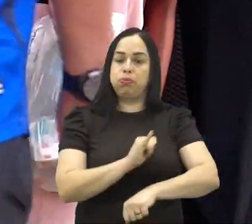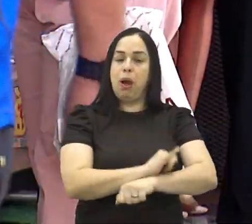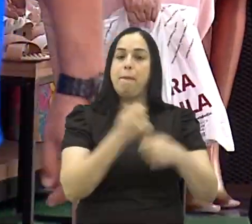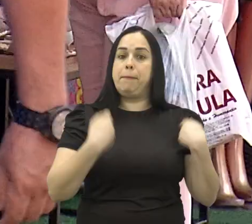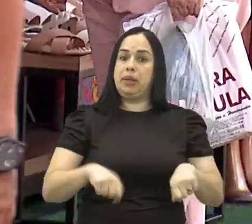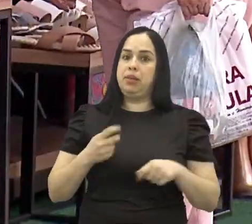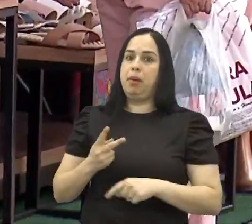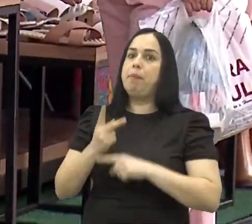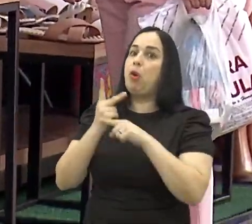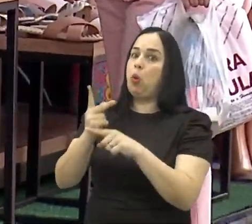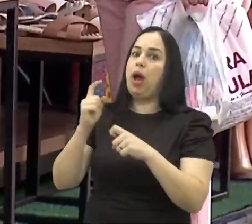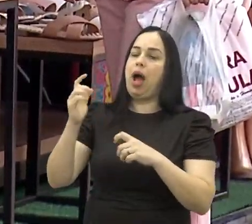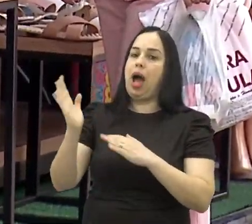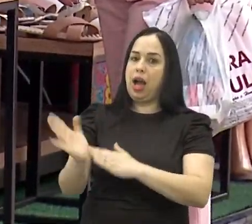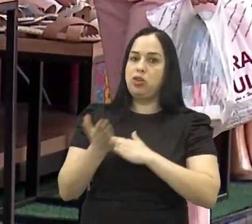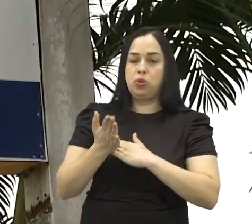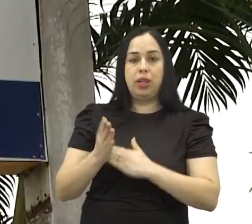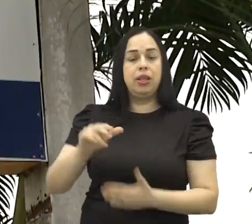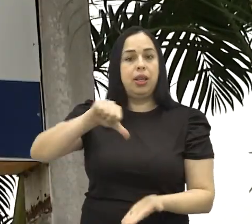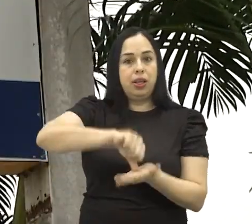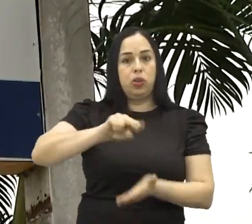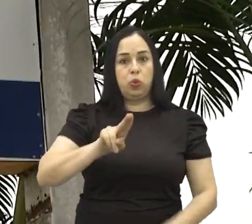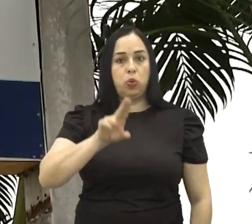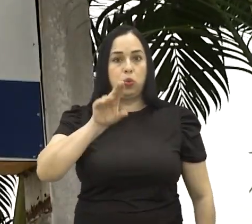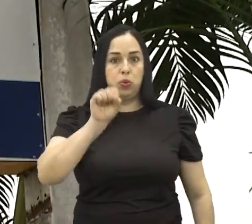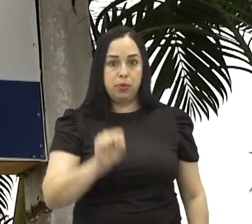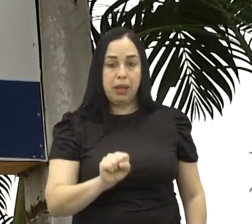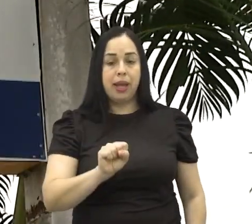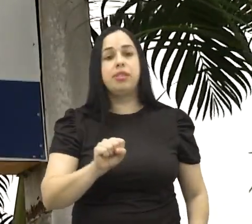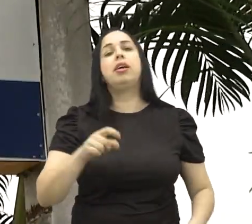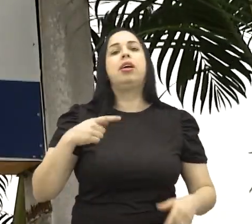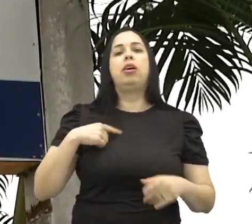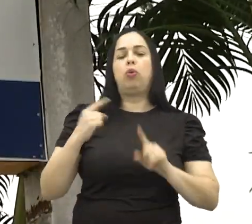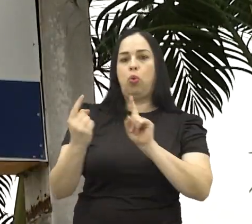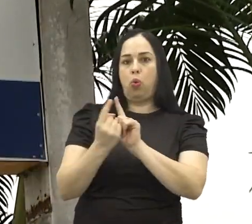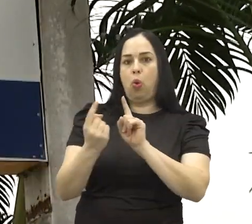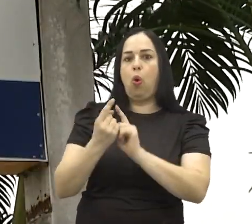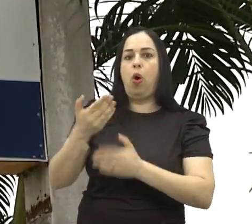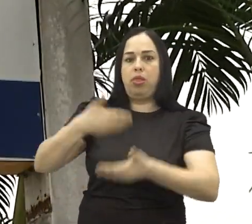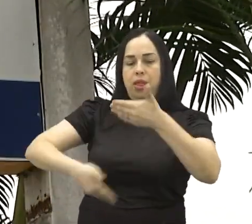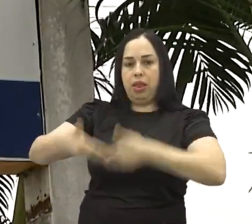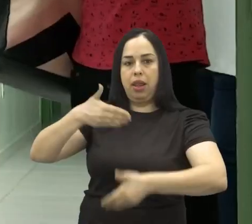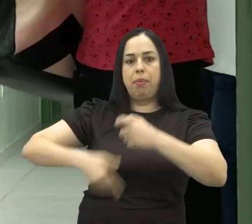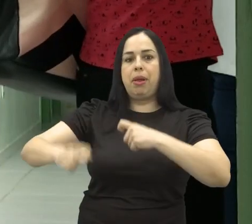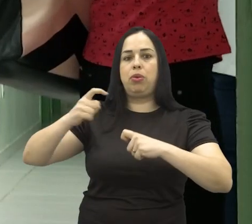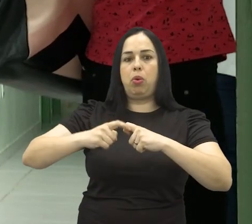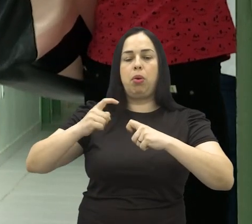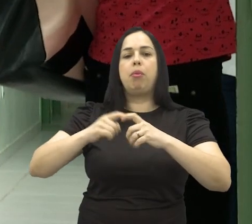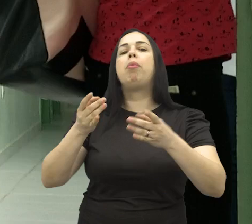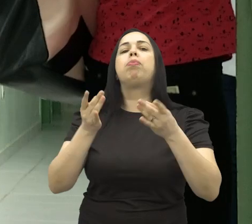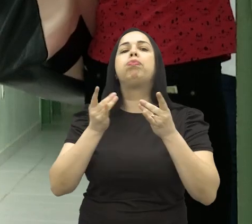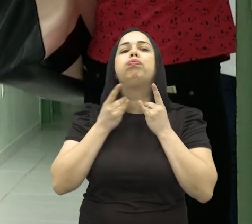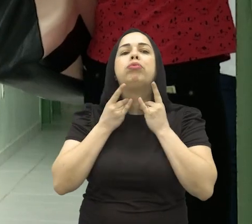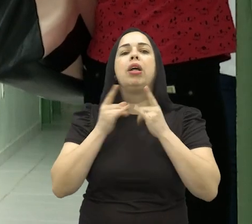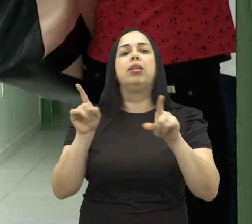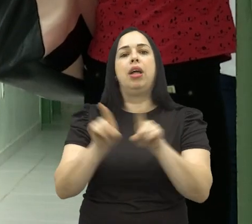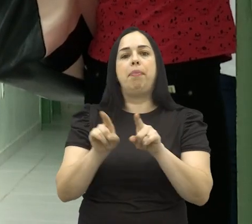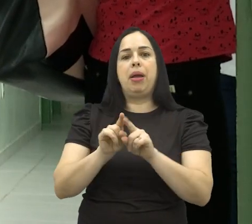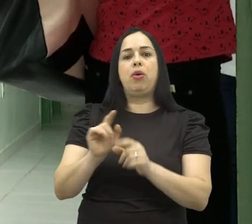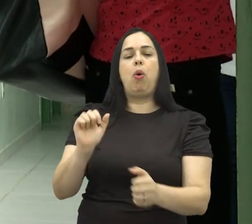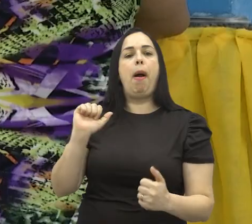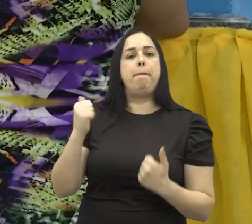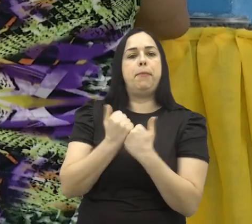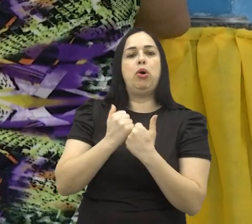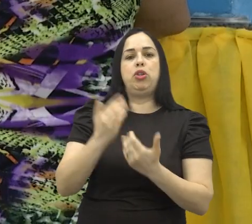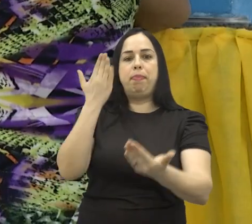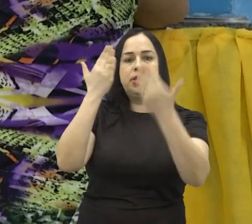a obesidade precisa buscar ajuda. O SUS oferece consultas com o endocrinologista e grupos de apoio com psicólogos